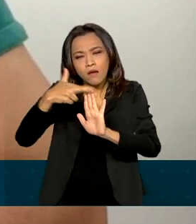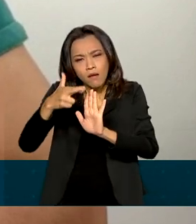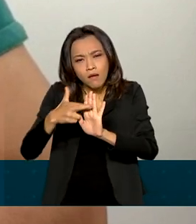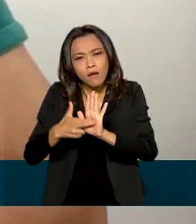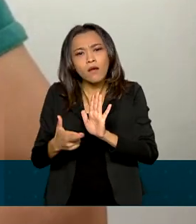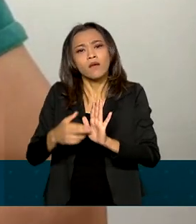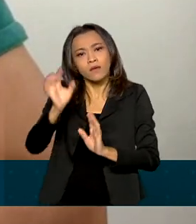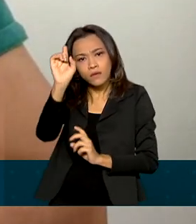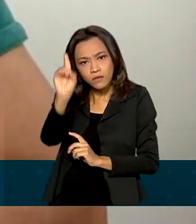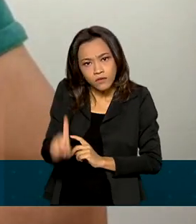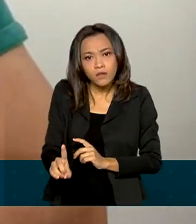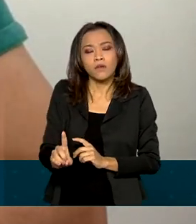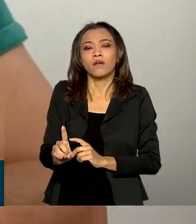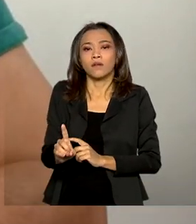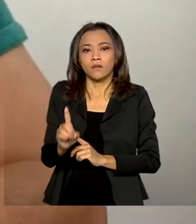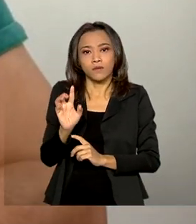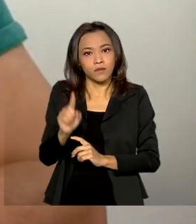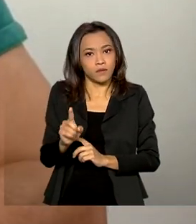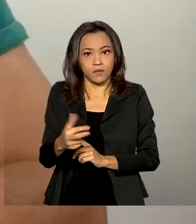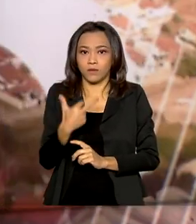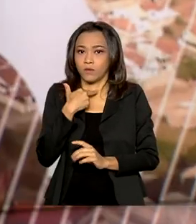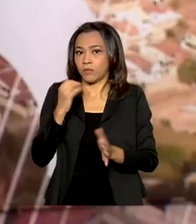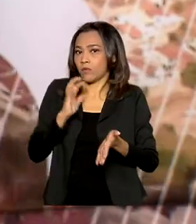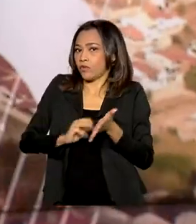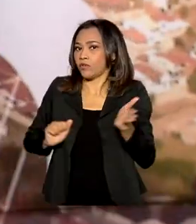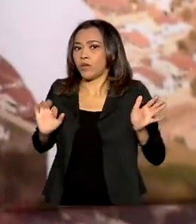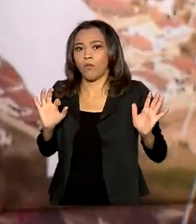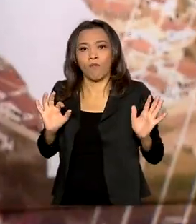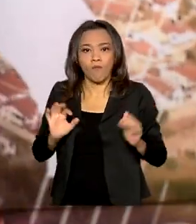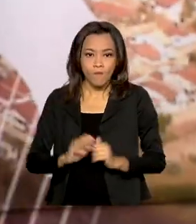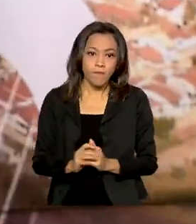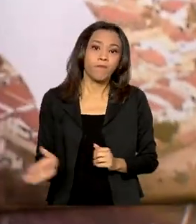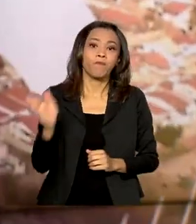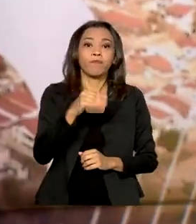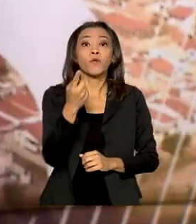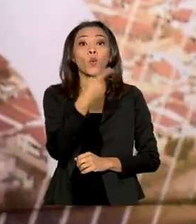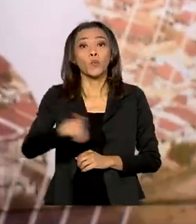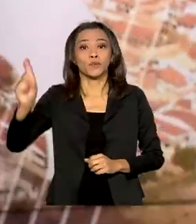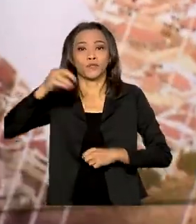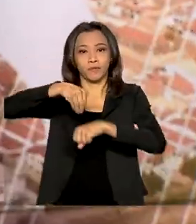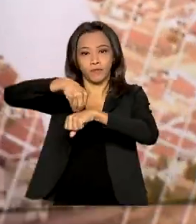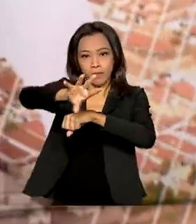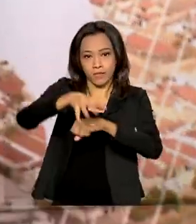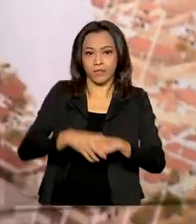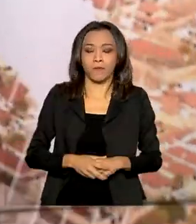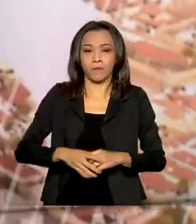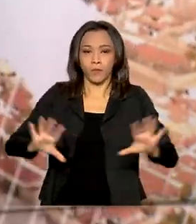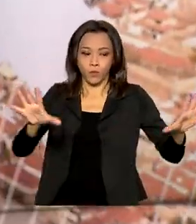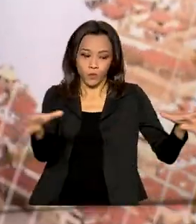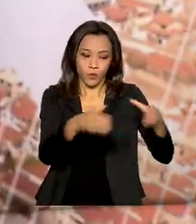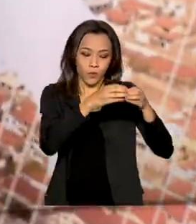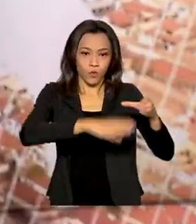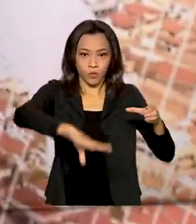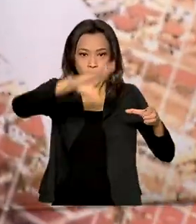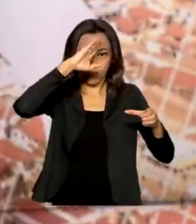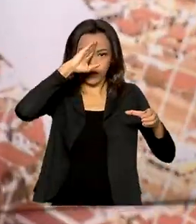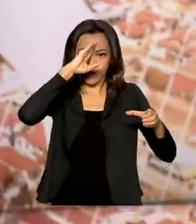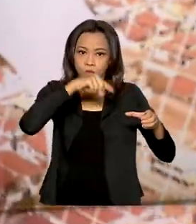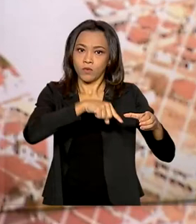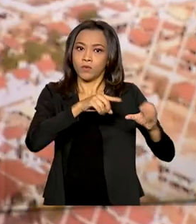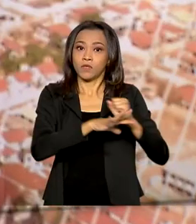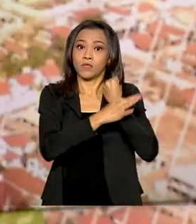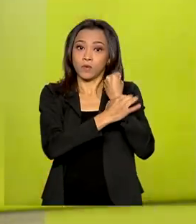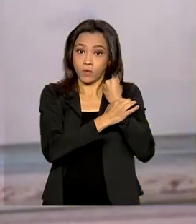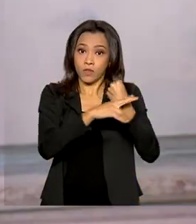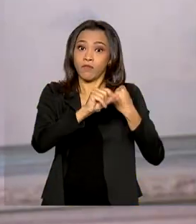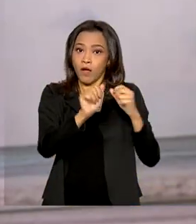direitos que são inalienáveis. E uma última informação, a Força Nacional de Segurança Pública vai apoiar o combate